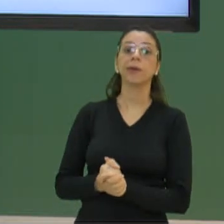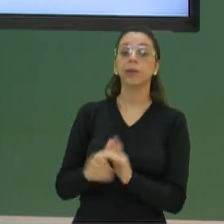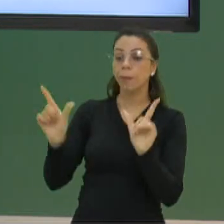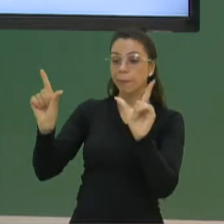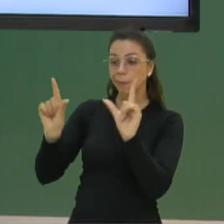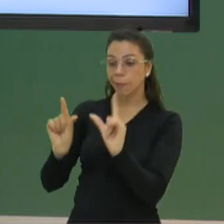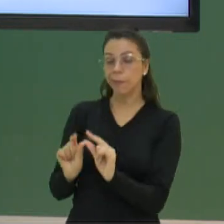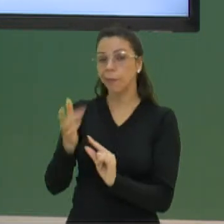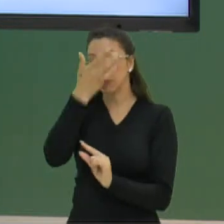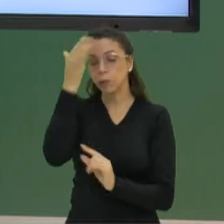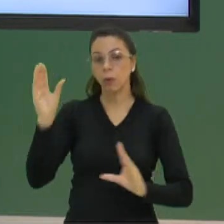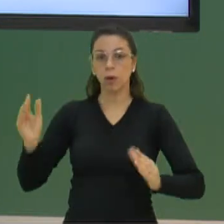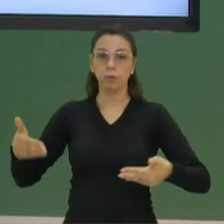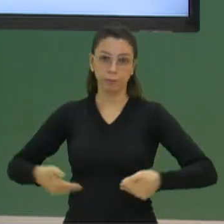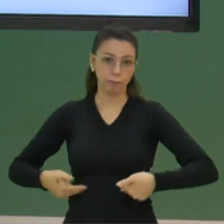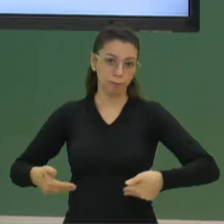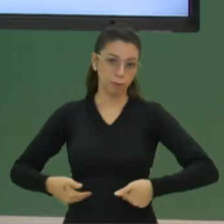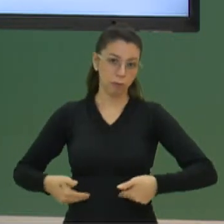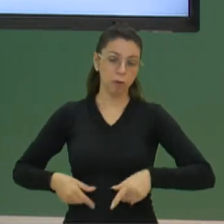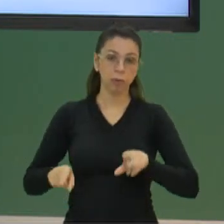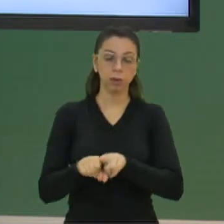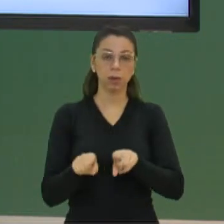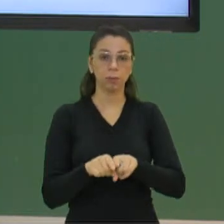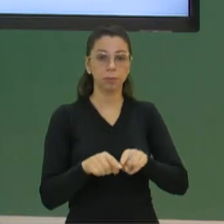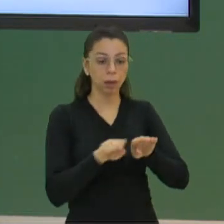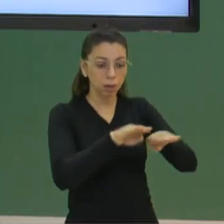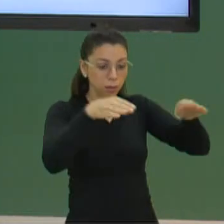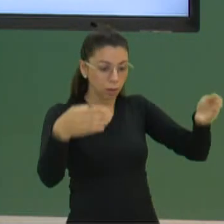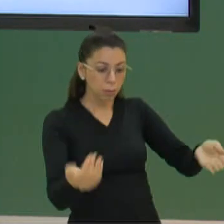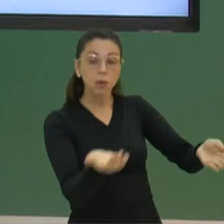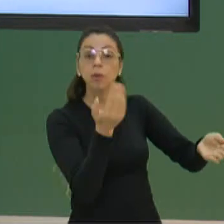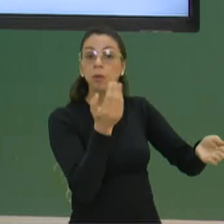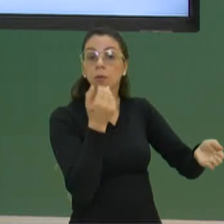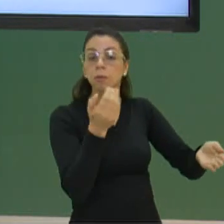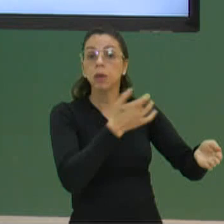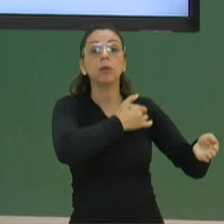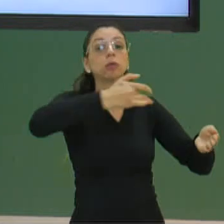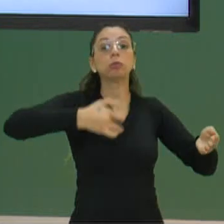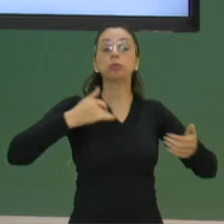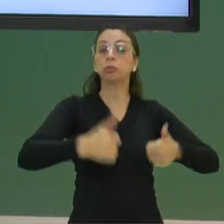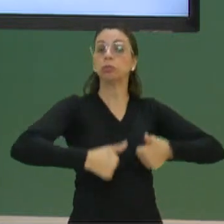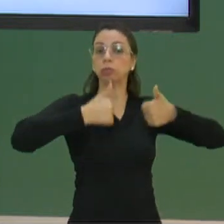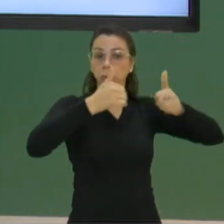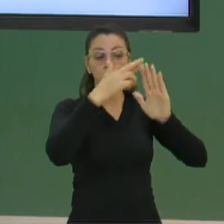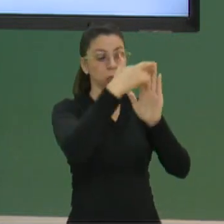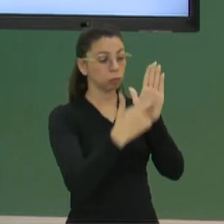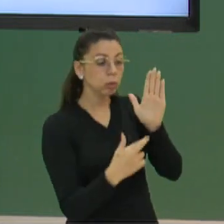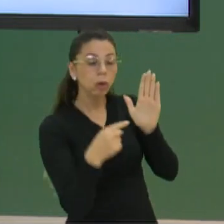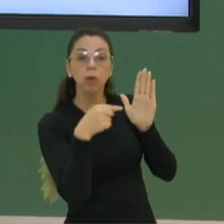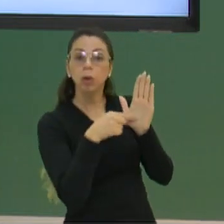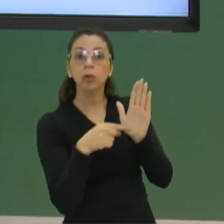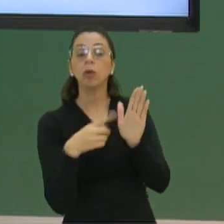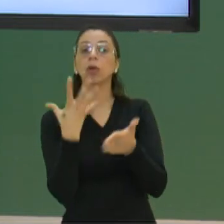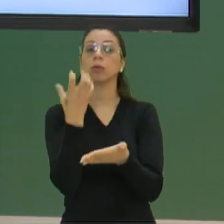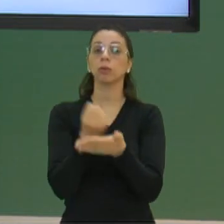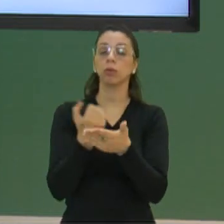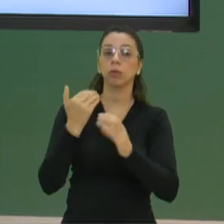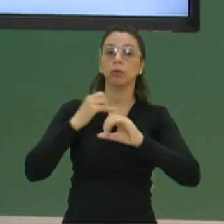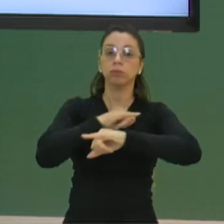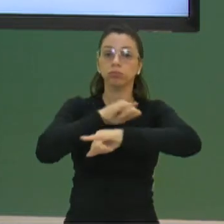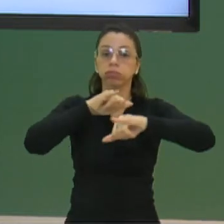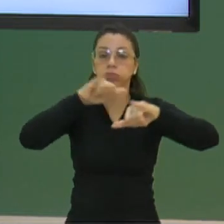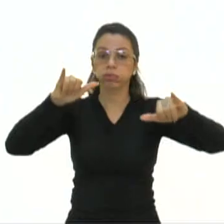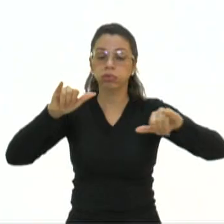ter um alimento saudável na sua mesa. Então, é disso que fala esse relatório que a ONU publicou. A ampla